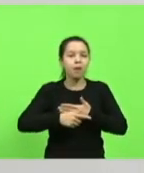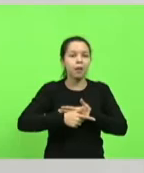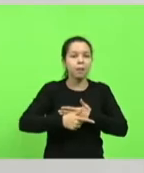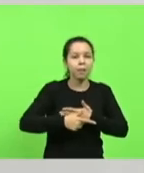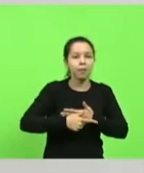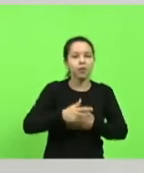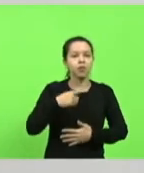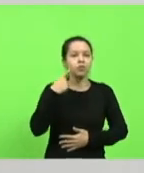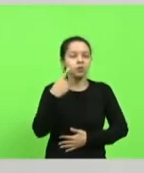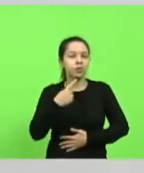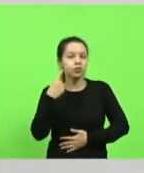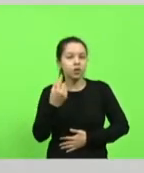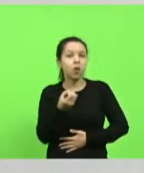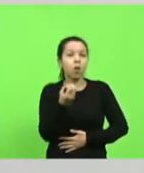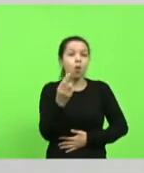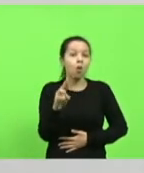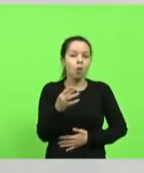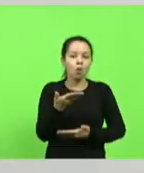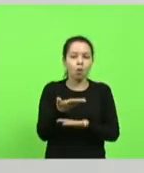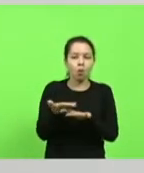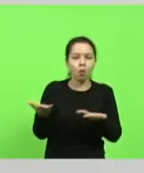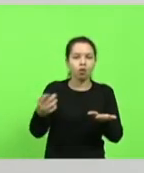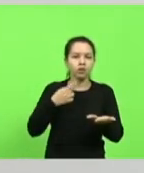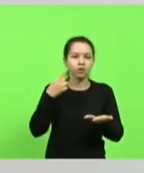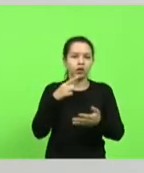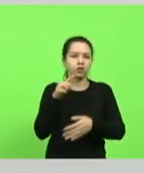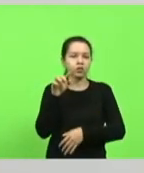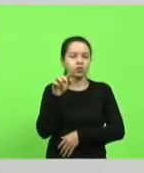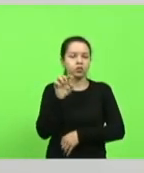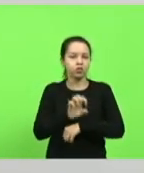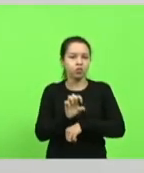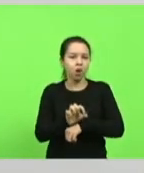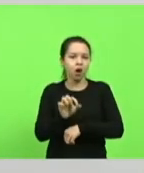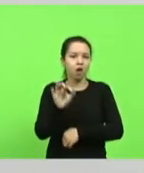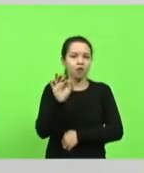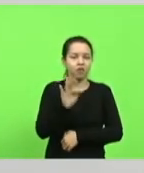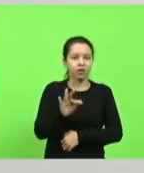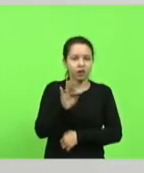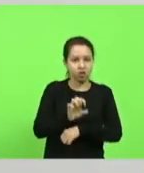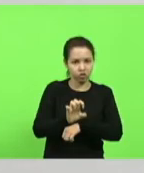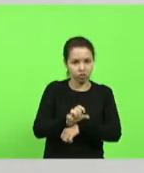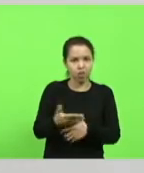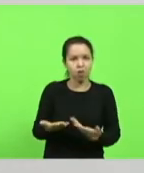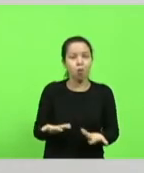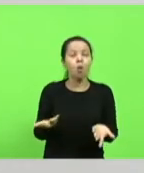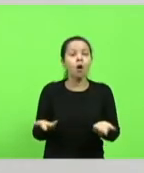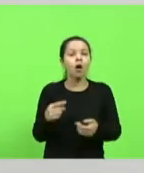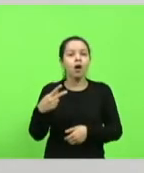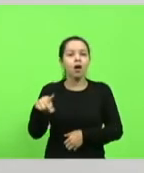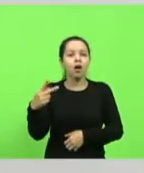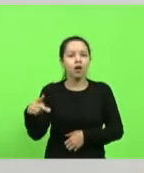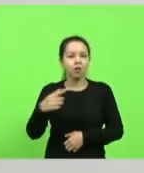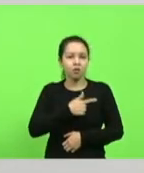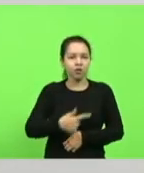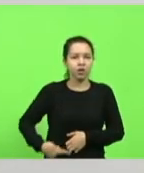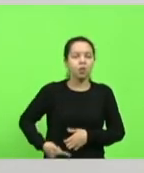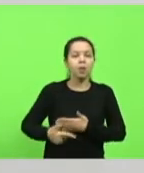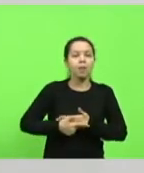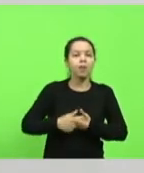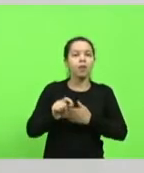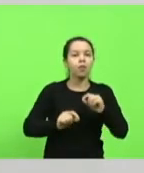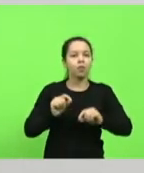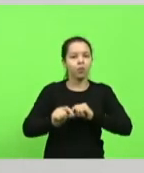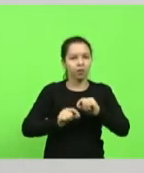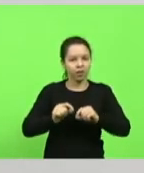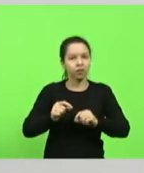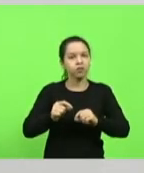ou dos deputados tanto estaduais quanto federais qual é a função do governador e nós